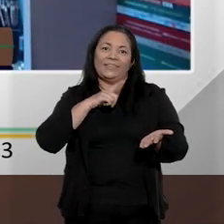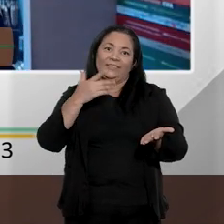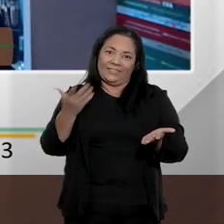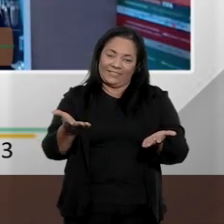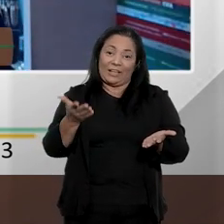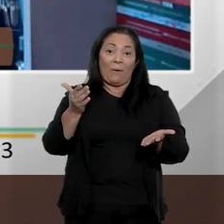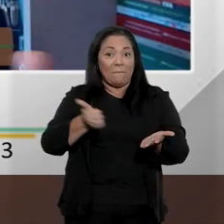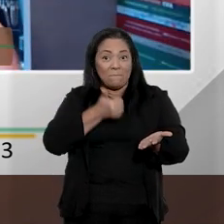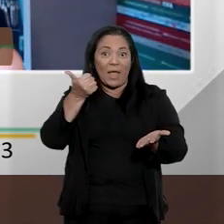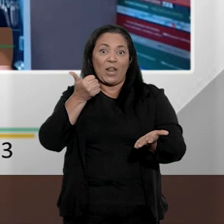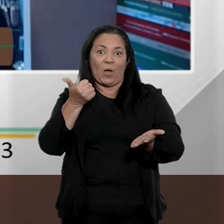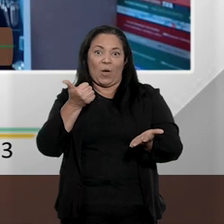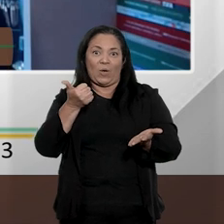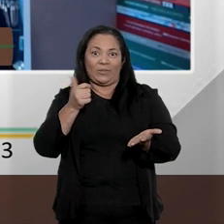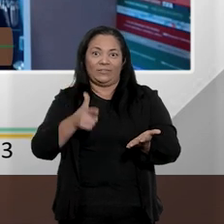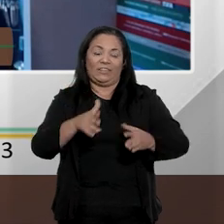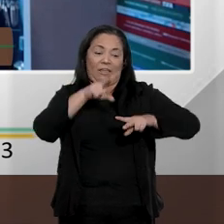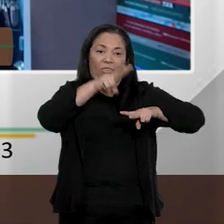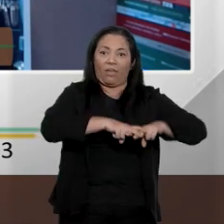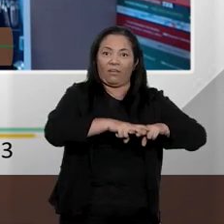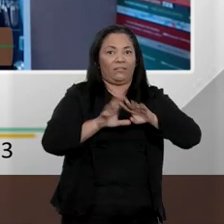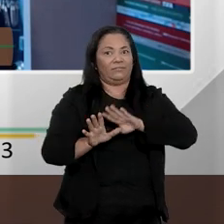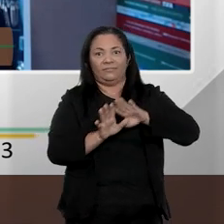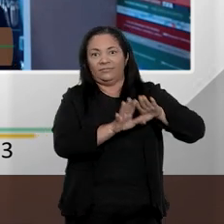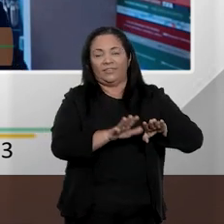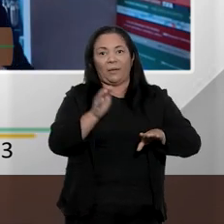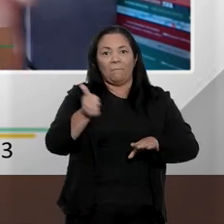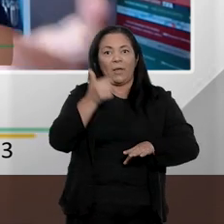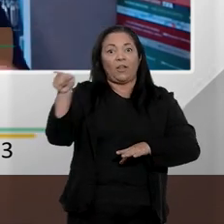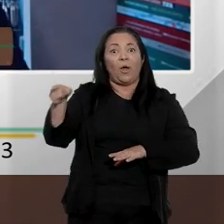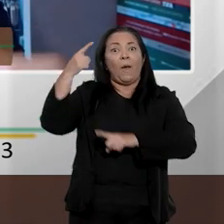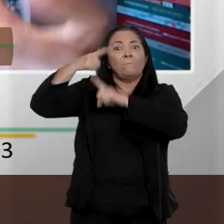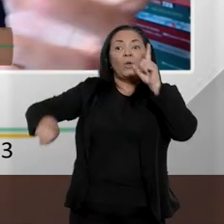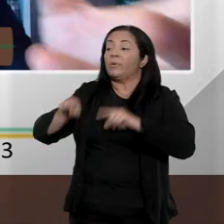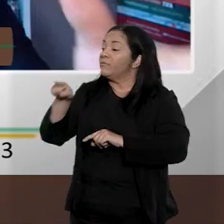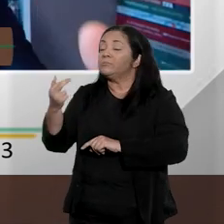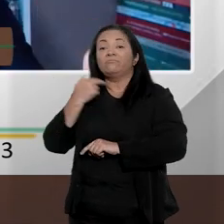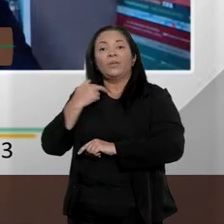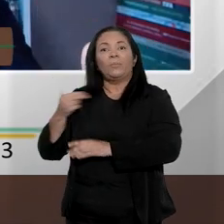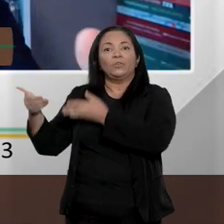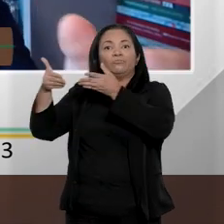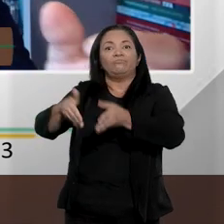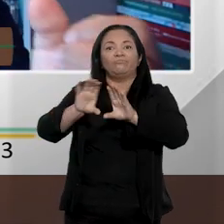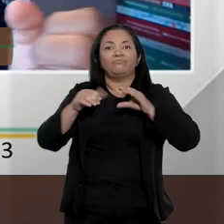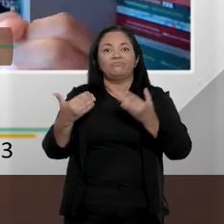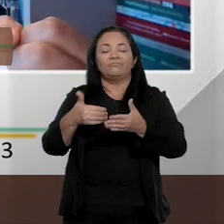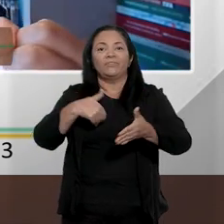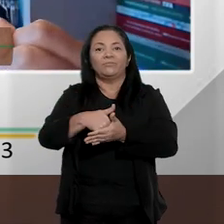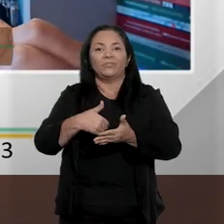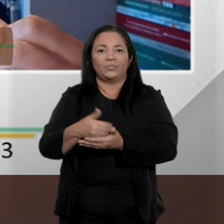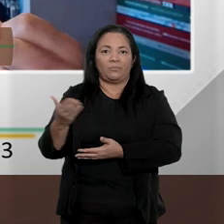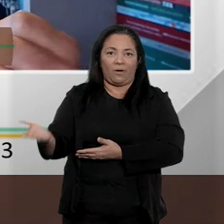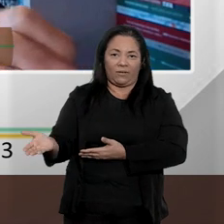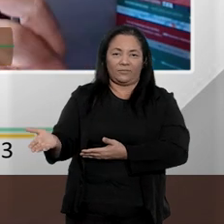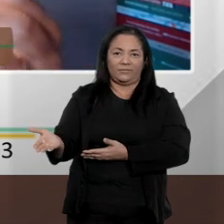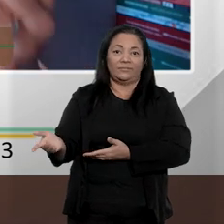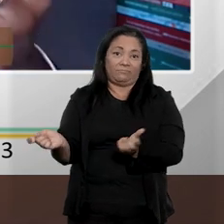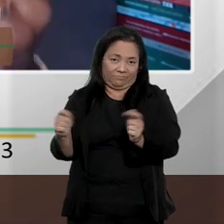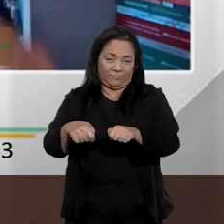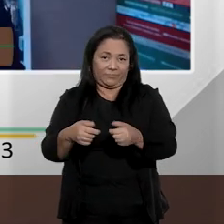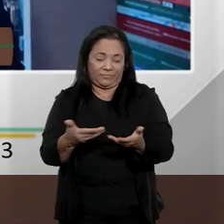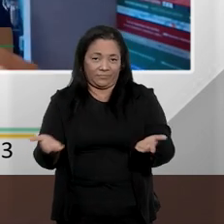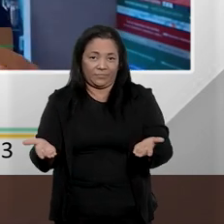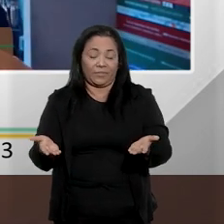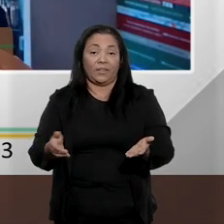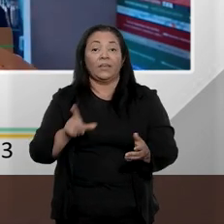estrita da liberdade. E essa é uma situação. Da mesma maneira que o racismo recreativo tem